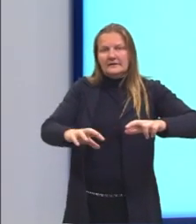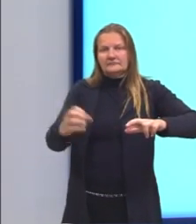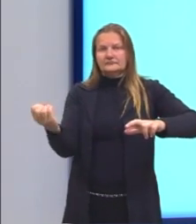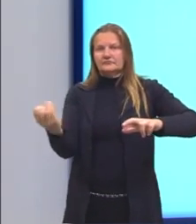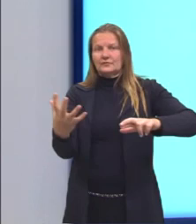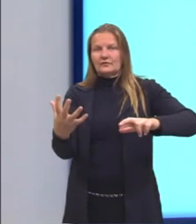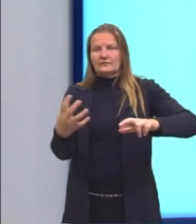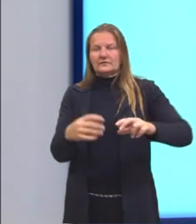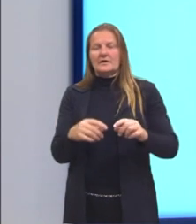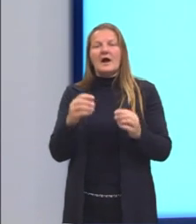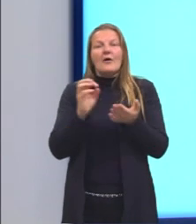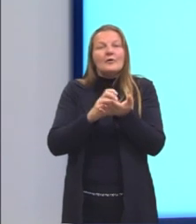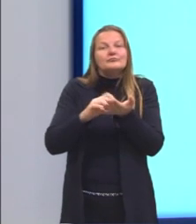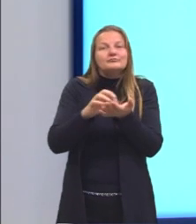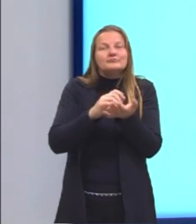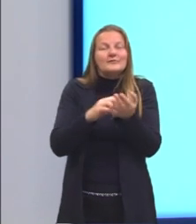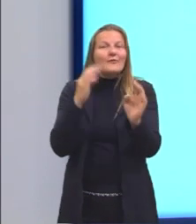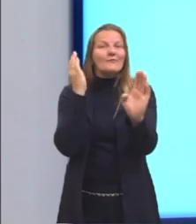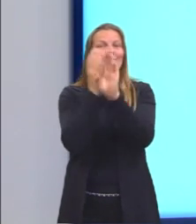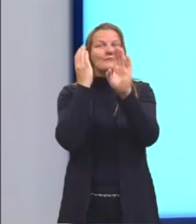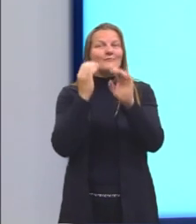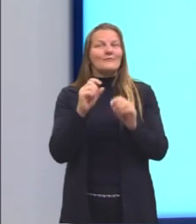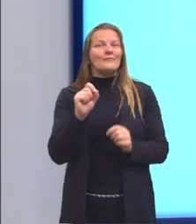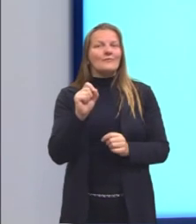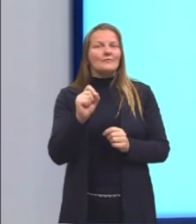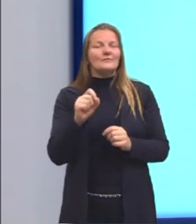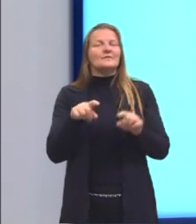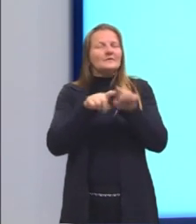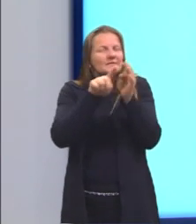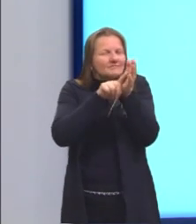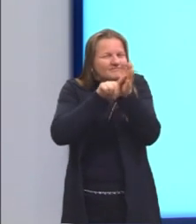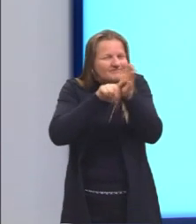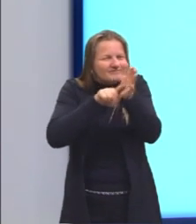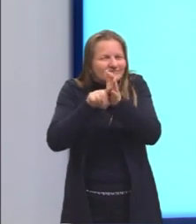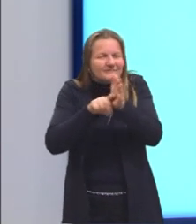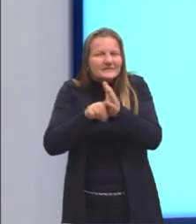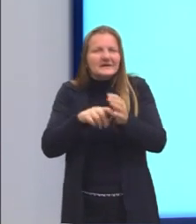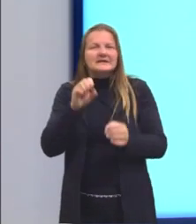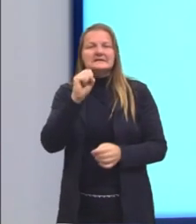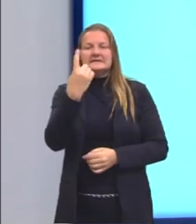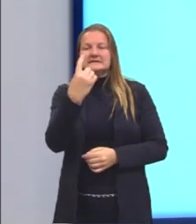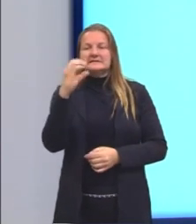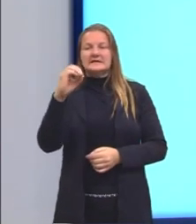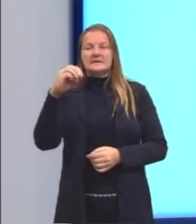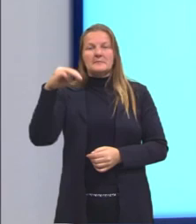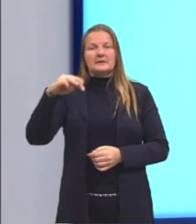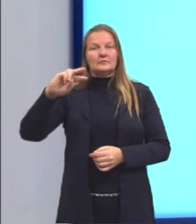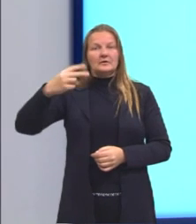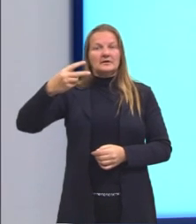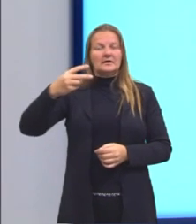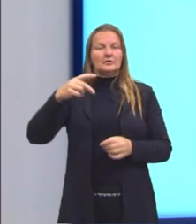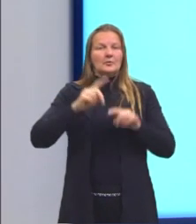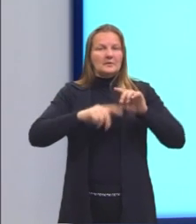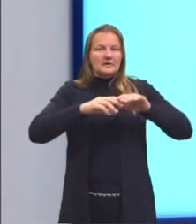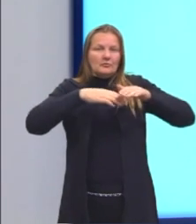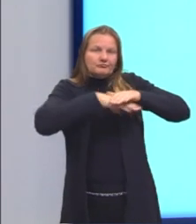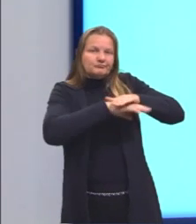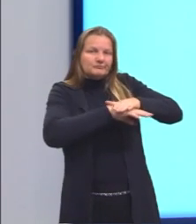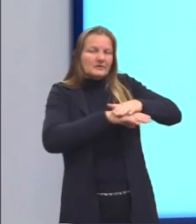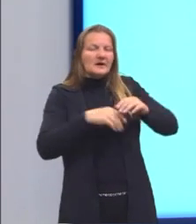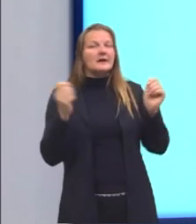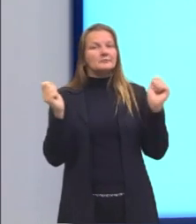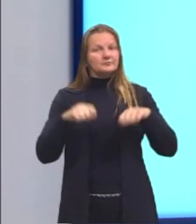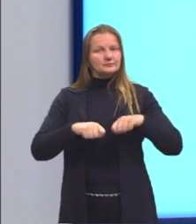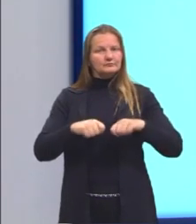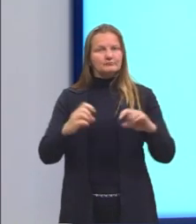calcular agora, descobrir a área e analisar se aqueles 100 metros quadrados que eles já têm em estoque vai ser